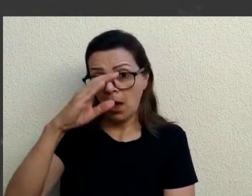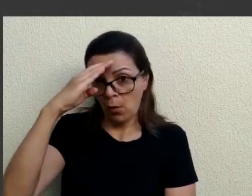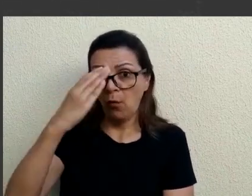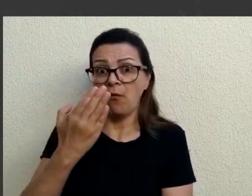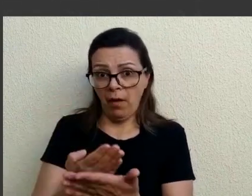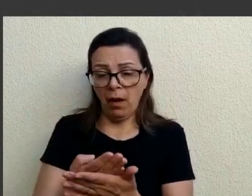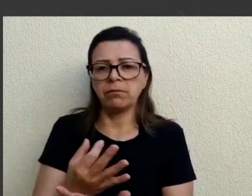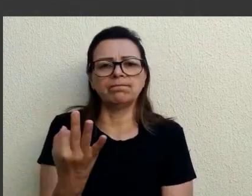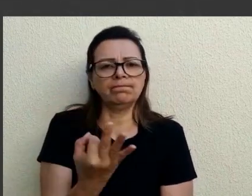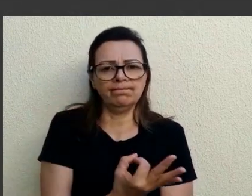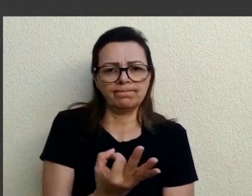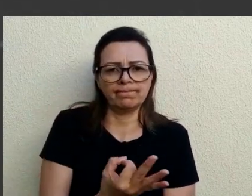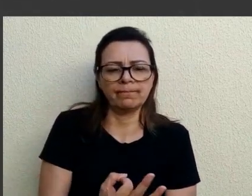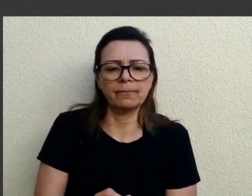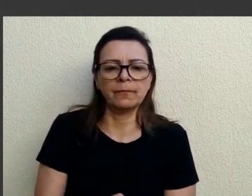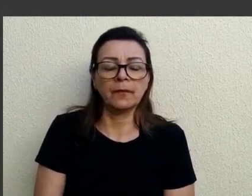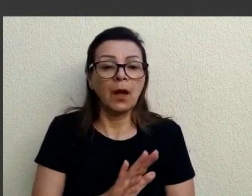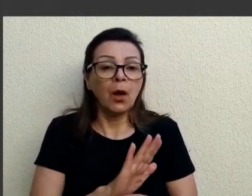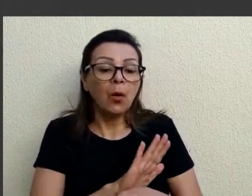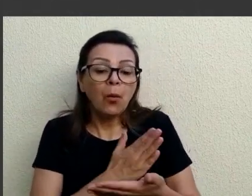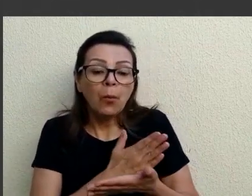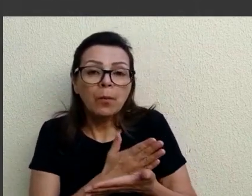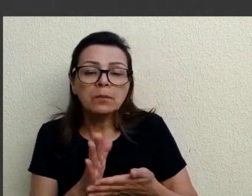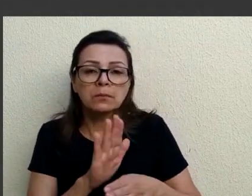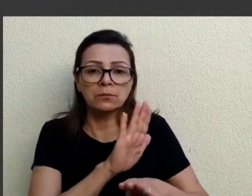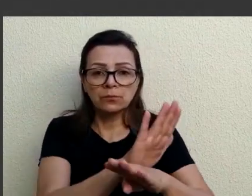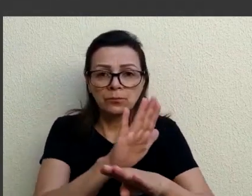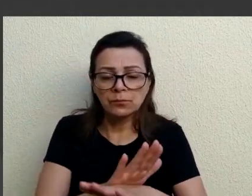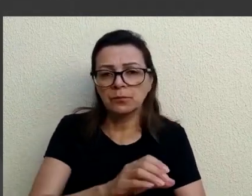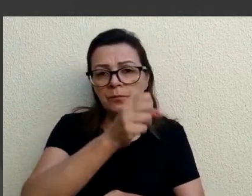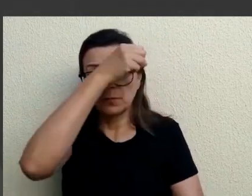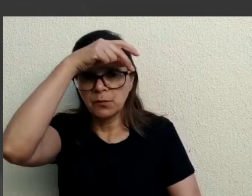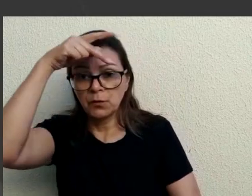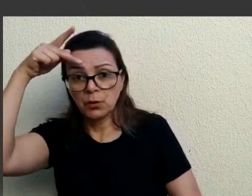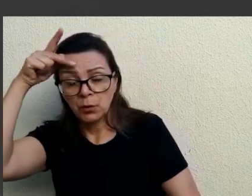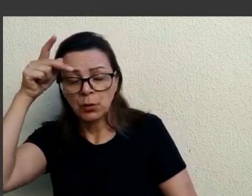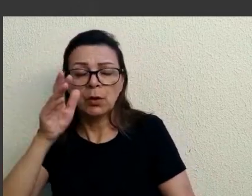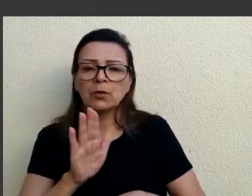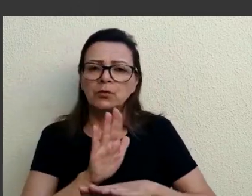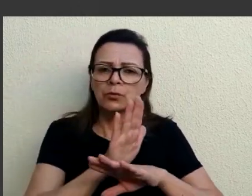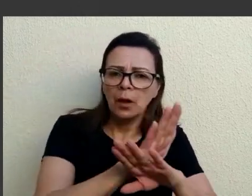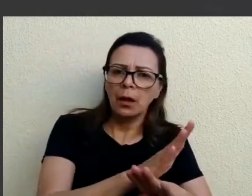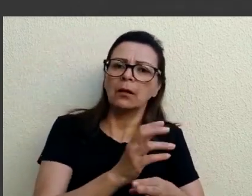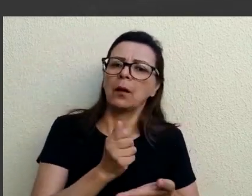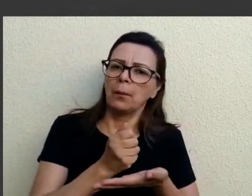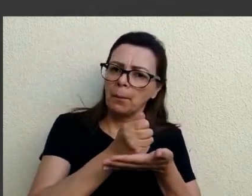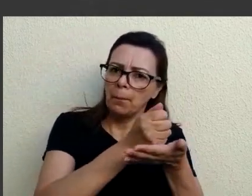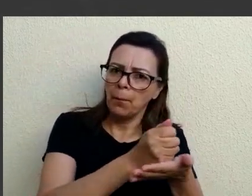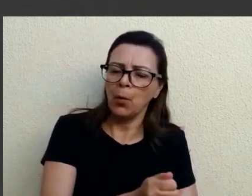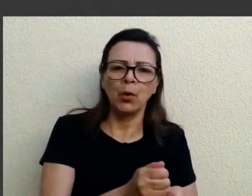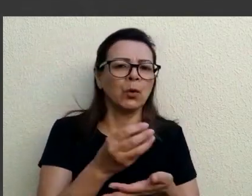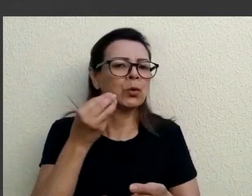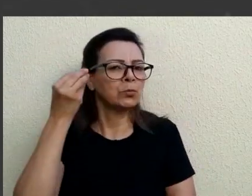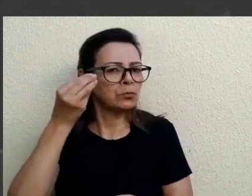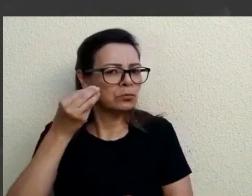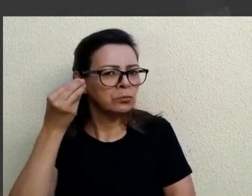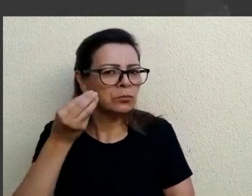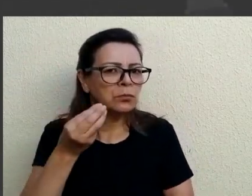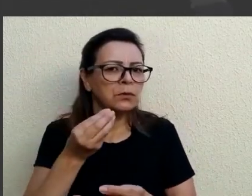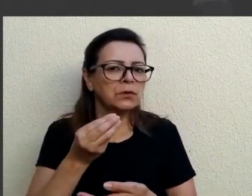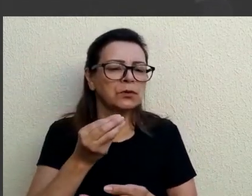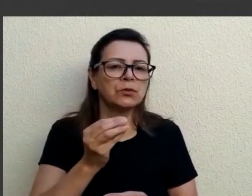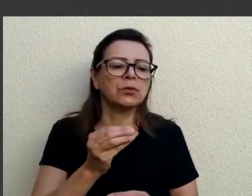confiabilidade muito grande. Então, a gente começou a ajudar a prefeitura nesse sentido. A gente está auxiliando nos